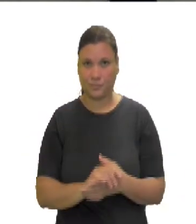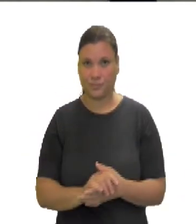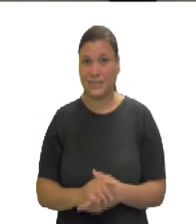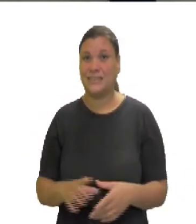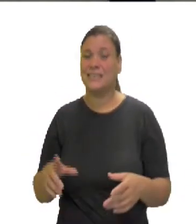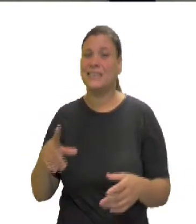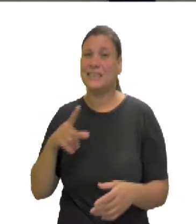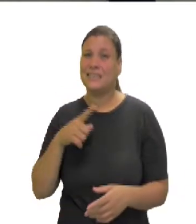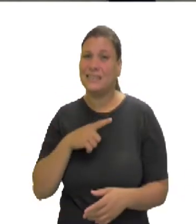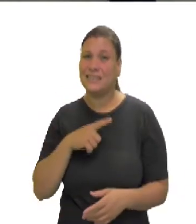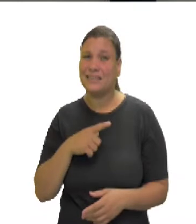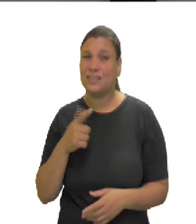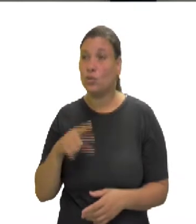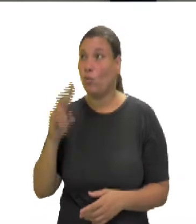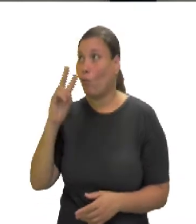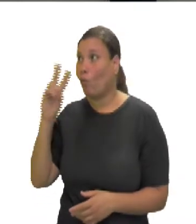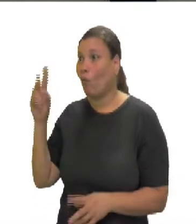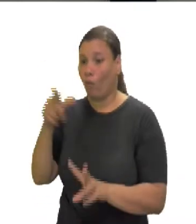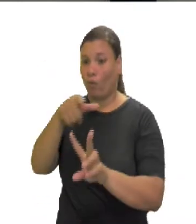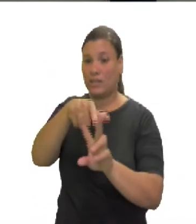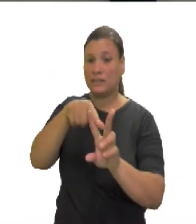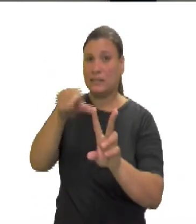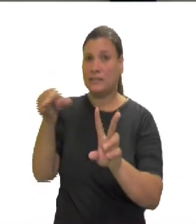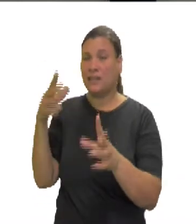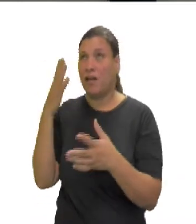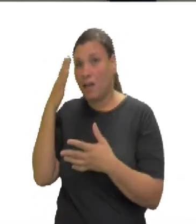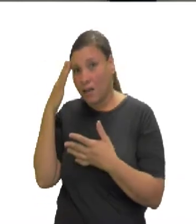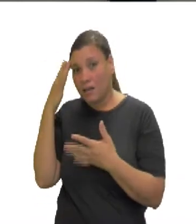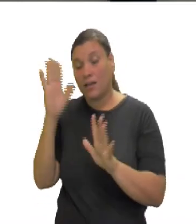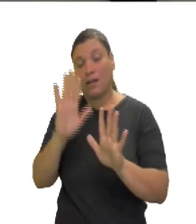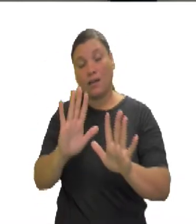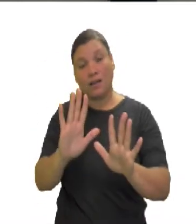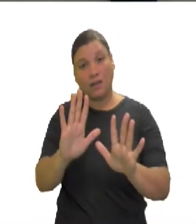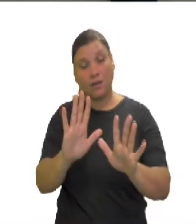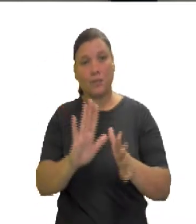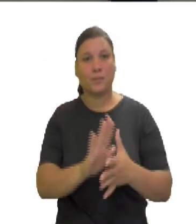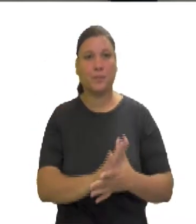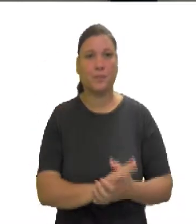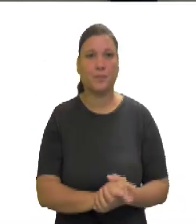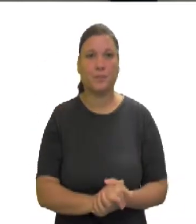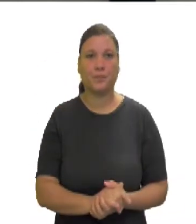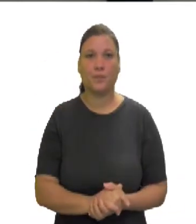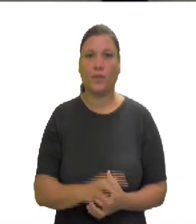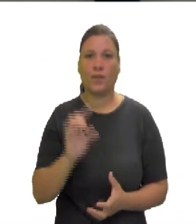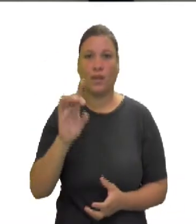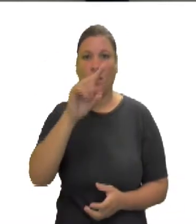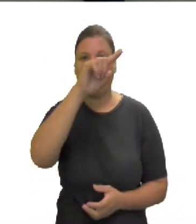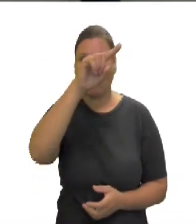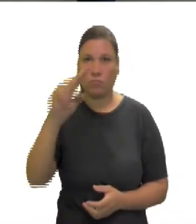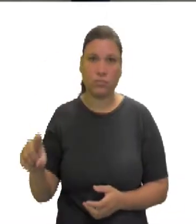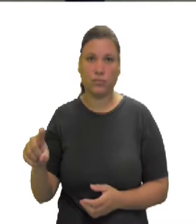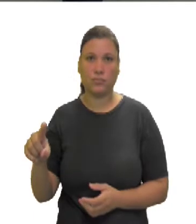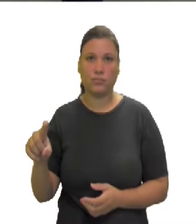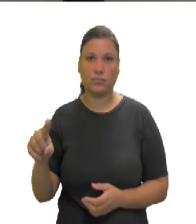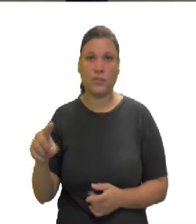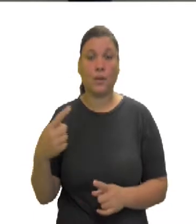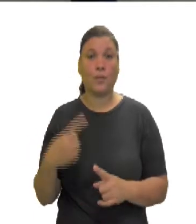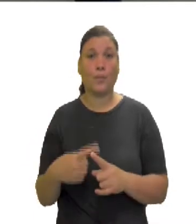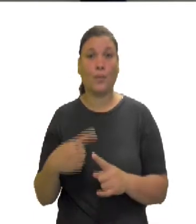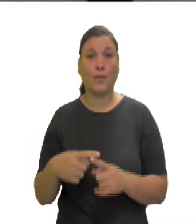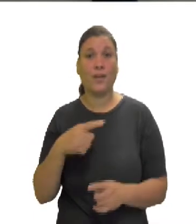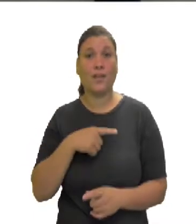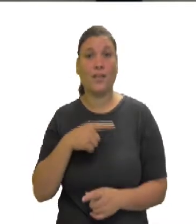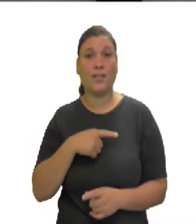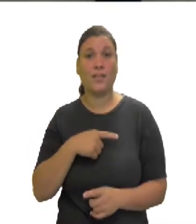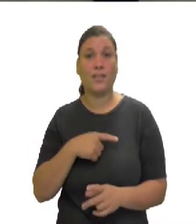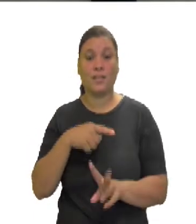uma potência e eu tenho uma raiz. Aqui existe o número 2, eu posso cortar aqui, ó, e tirar o 2 da raiz. Então eu